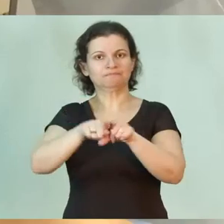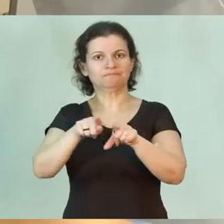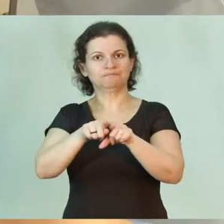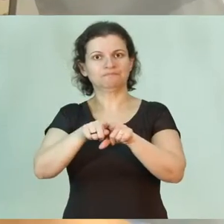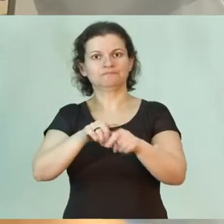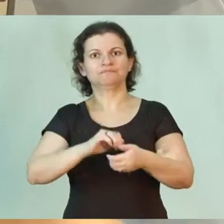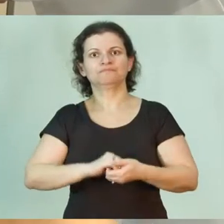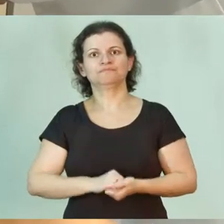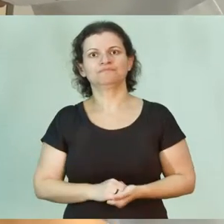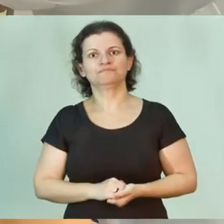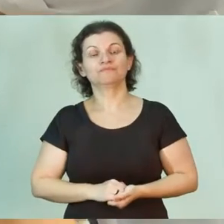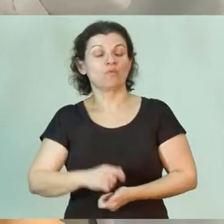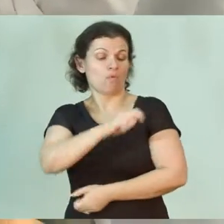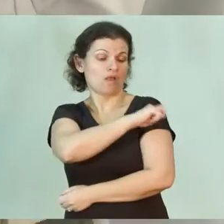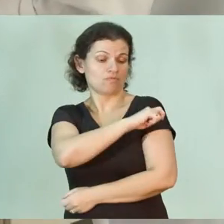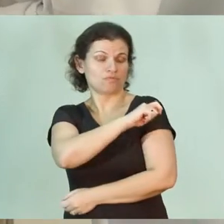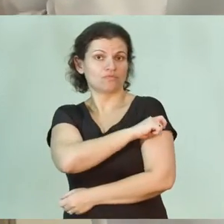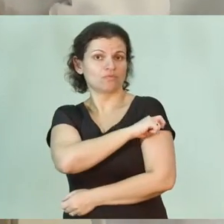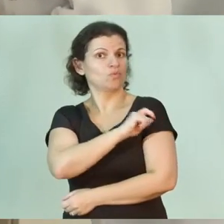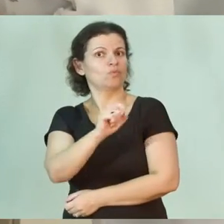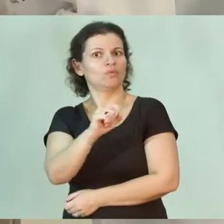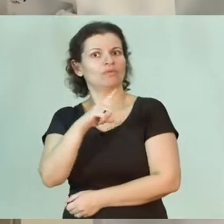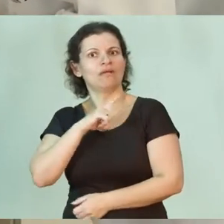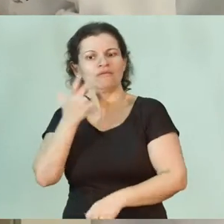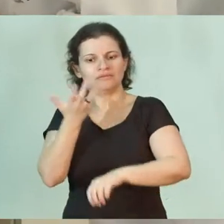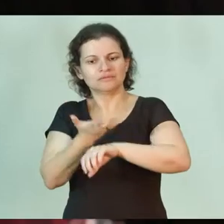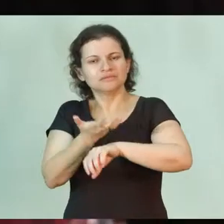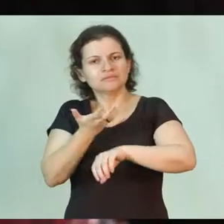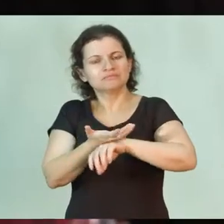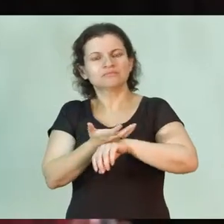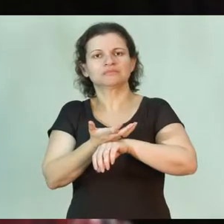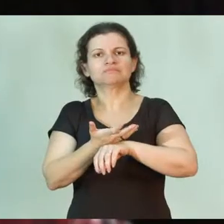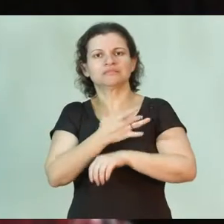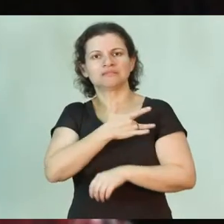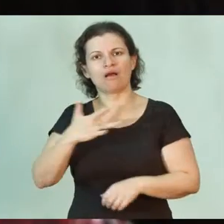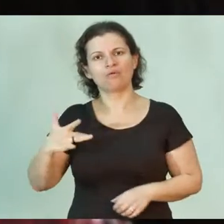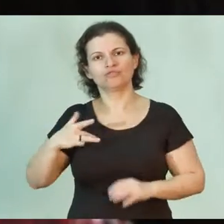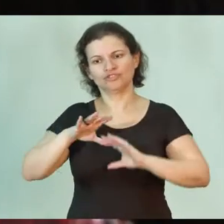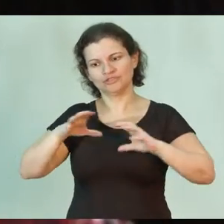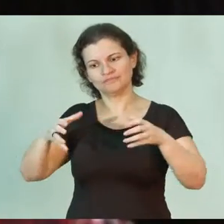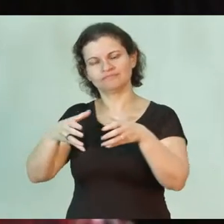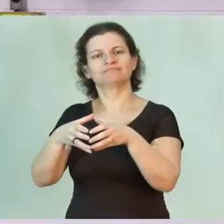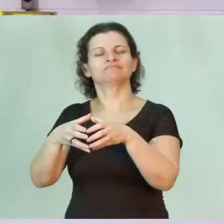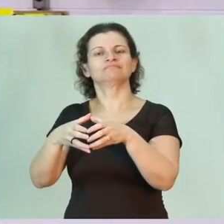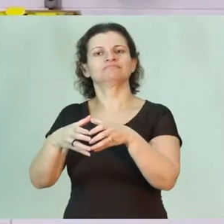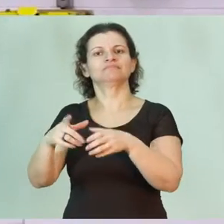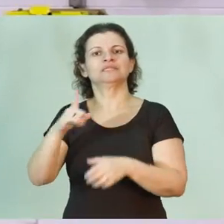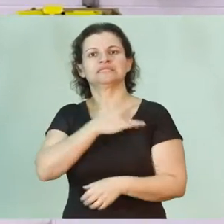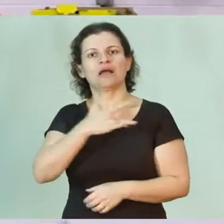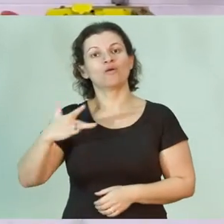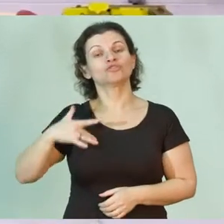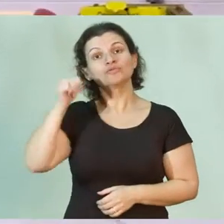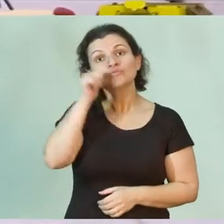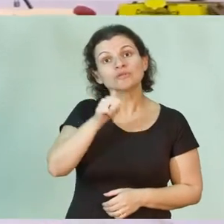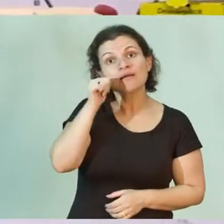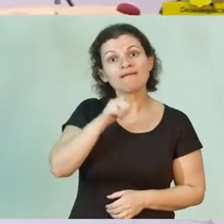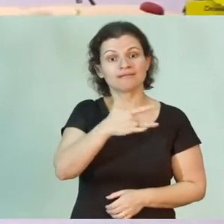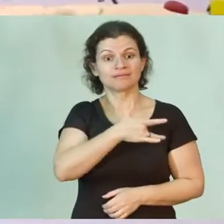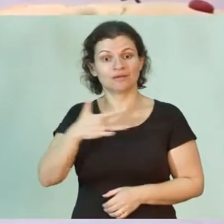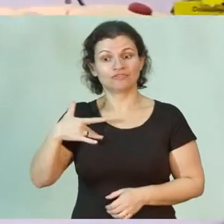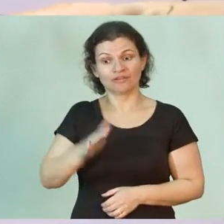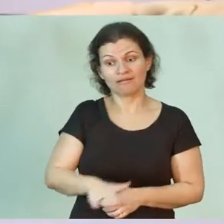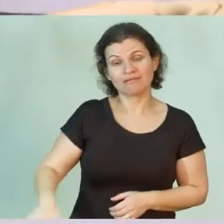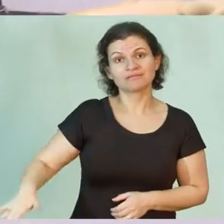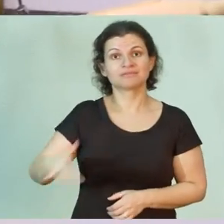O aluno vai ter disciplinas de saúde coletiva, de saúde da mulher, saúde da criança,